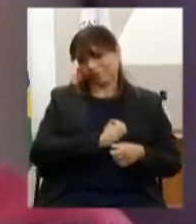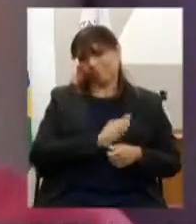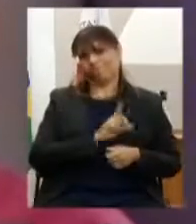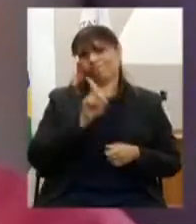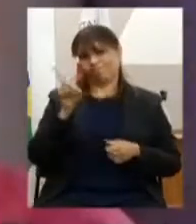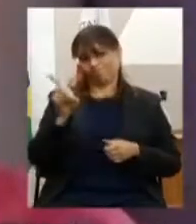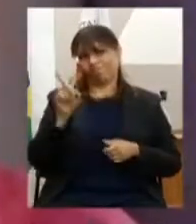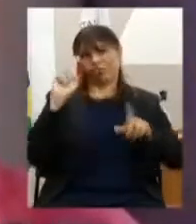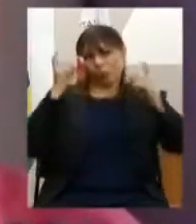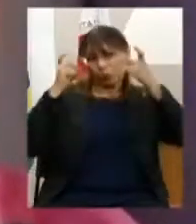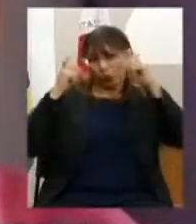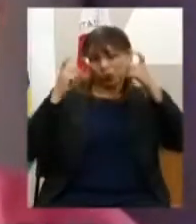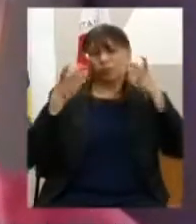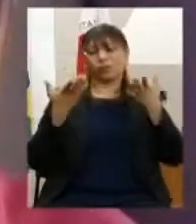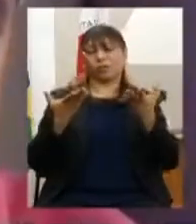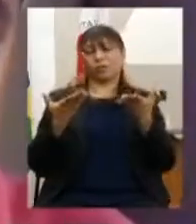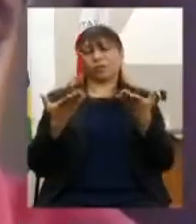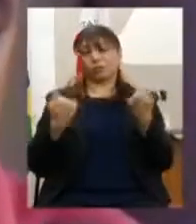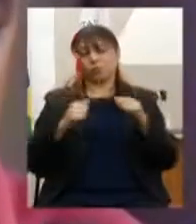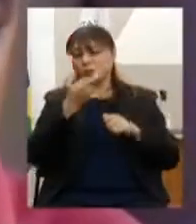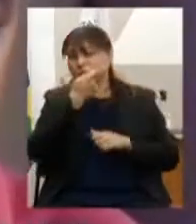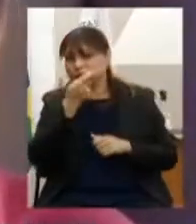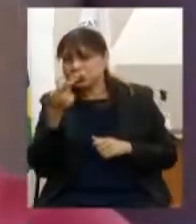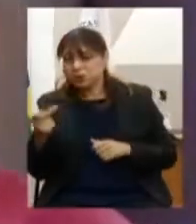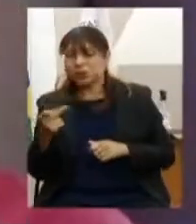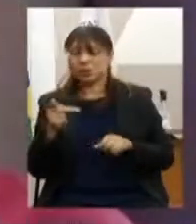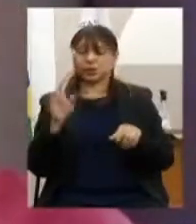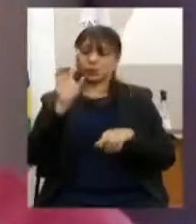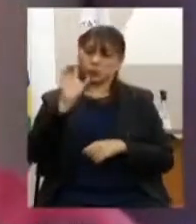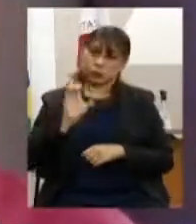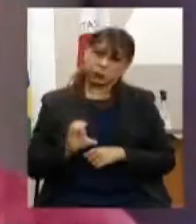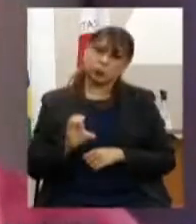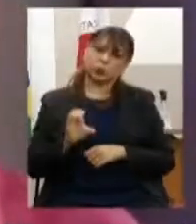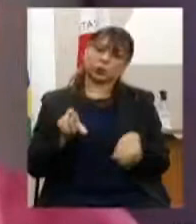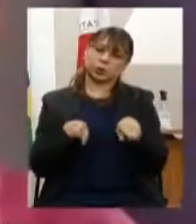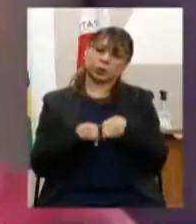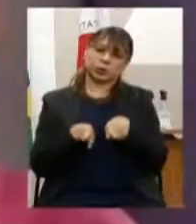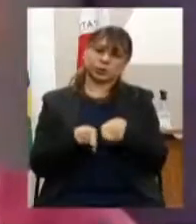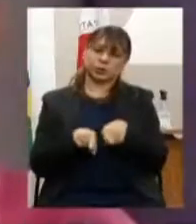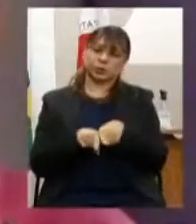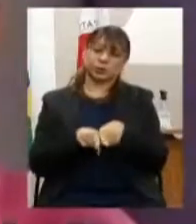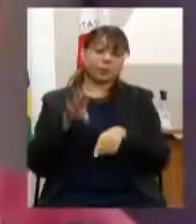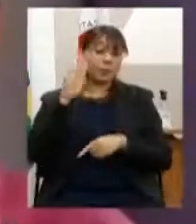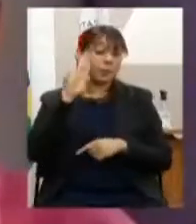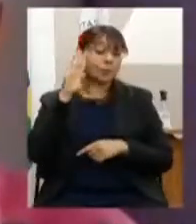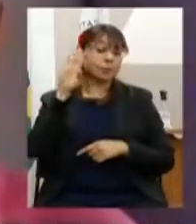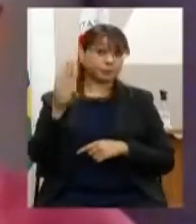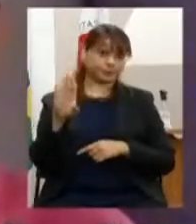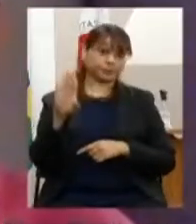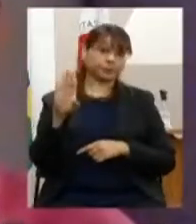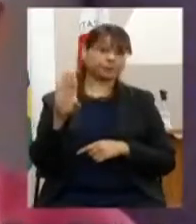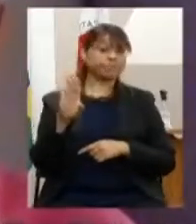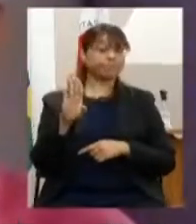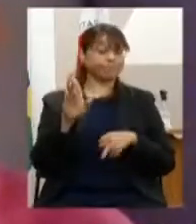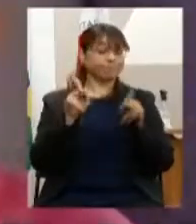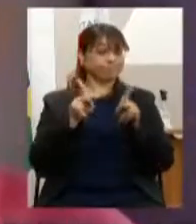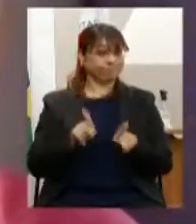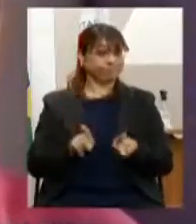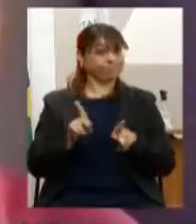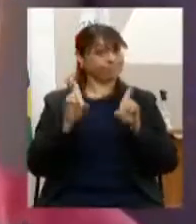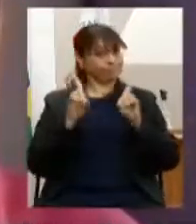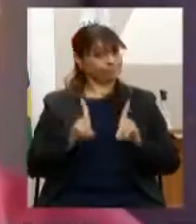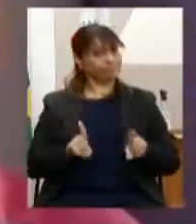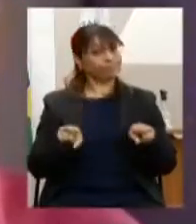reuniões, vão em visitas aos conselhos, principalmente para as pessoas idosas e pessoas com